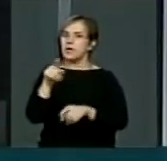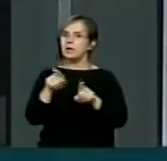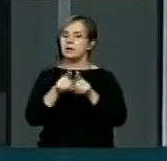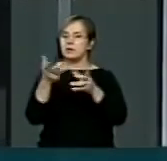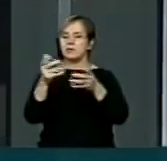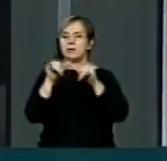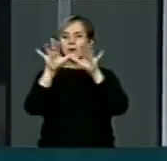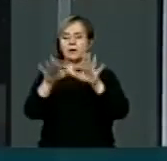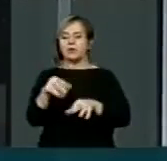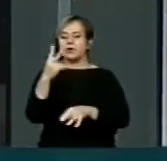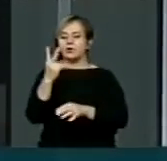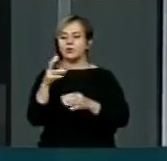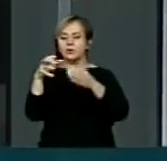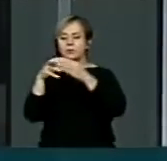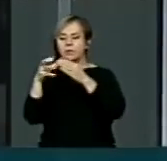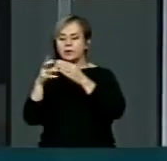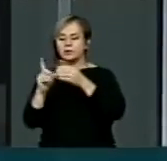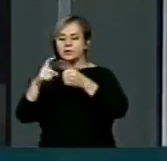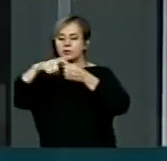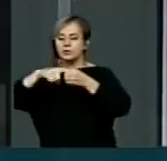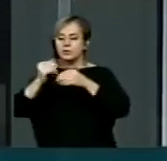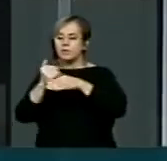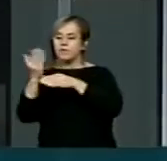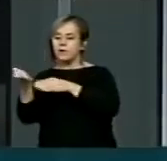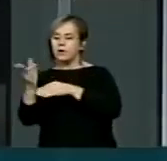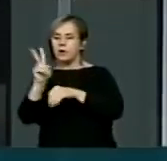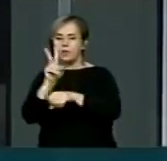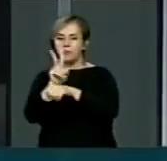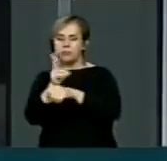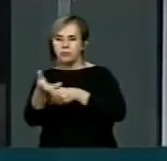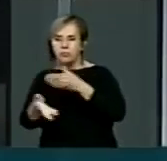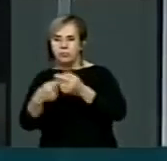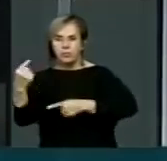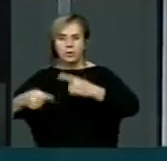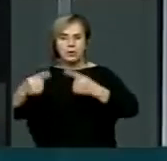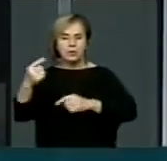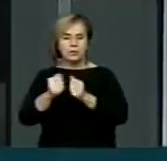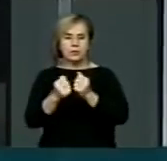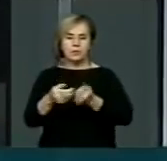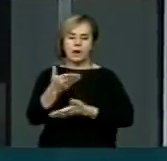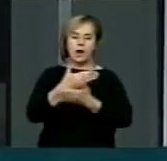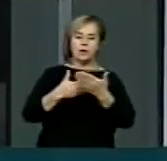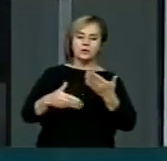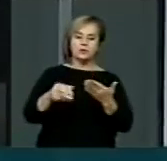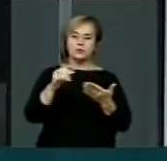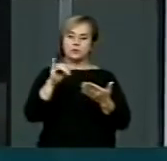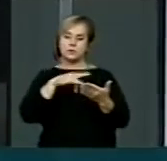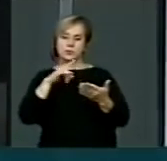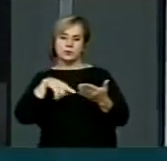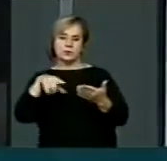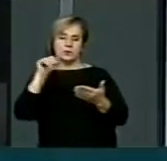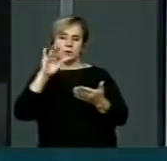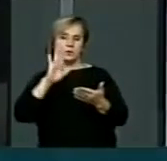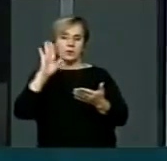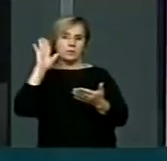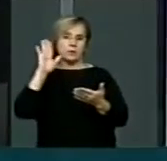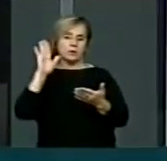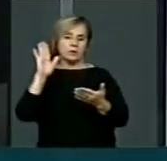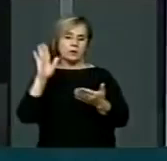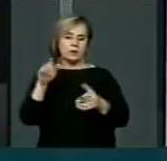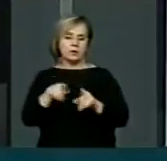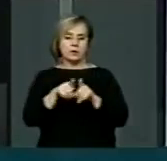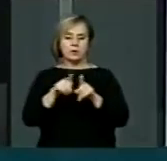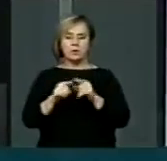quer deixar dois partidos aliados de fora. Um para inviabilizar a realização de debates, não é caso seja a vontade da presidente evitá-la,